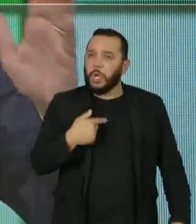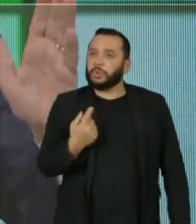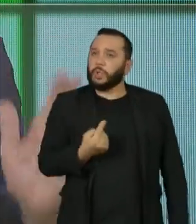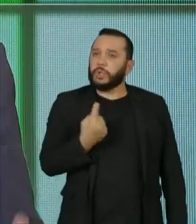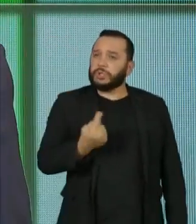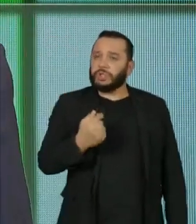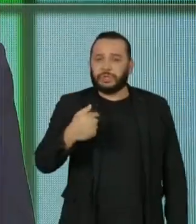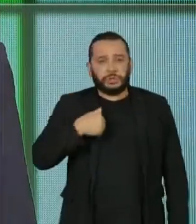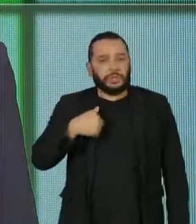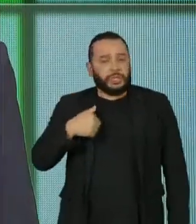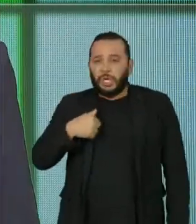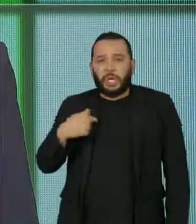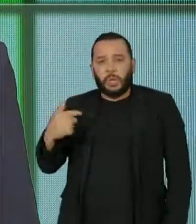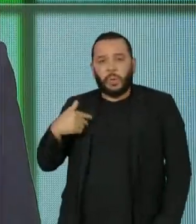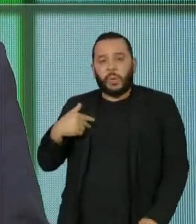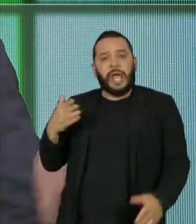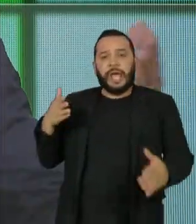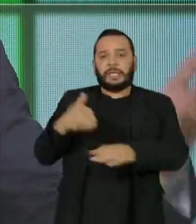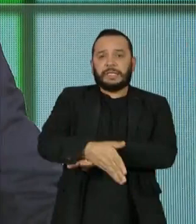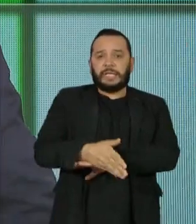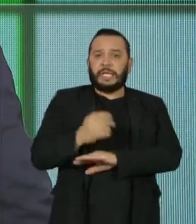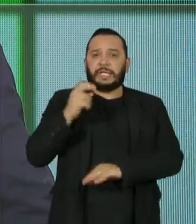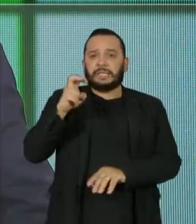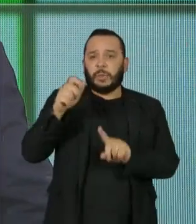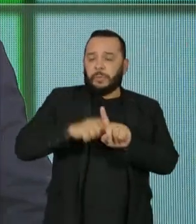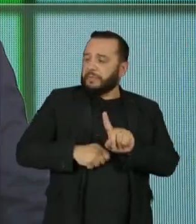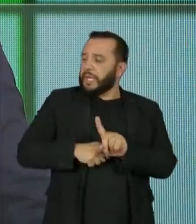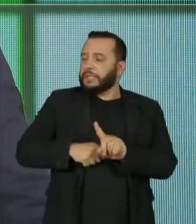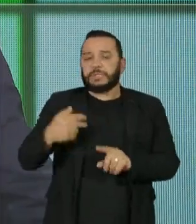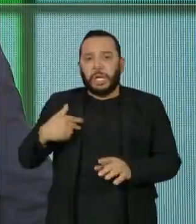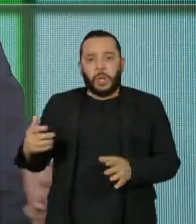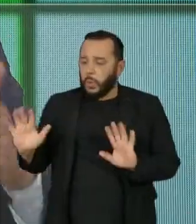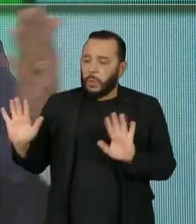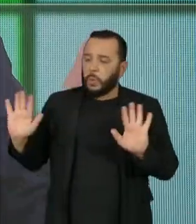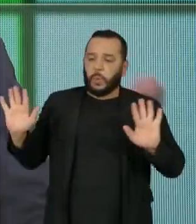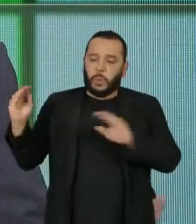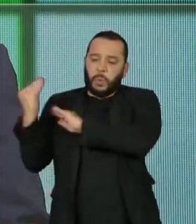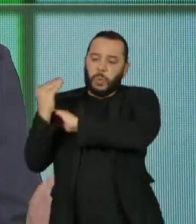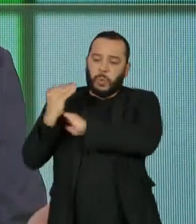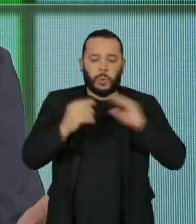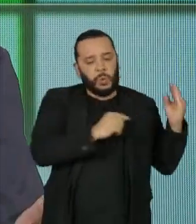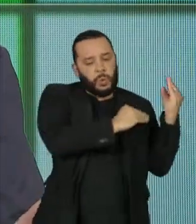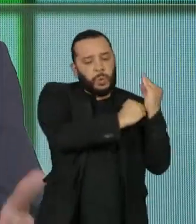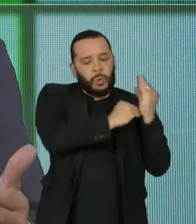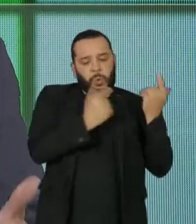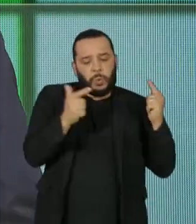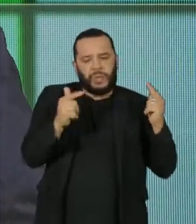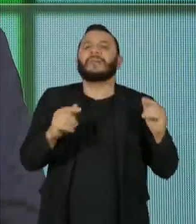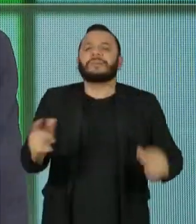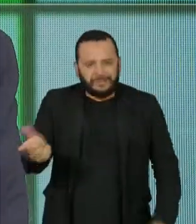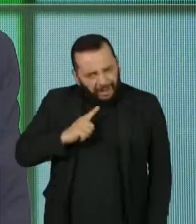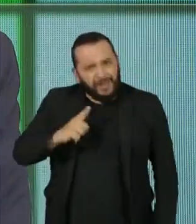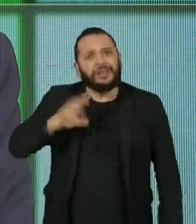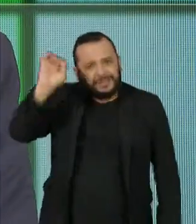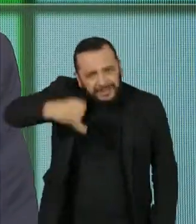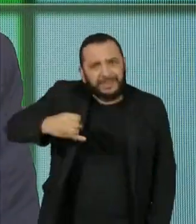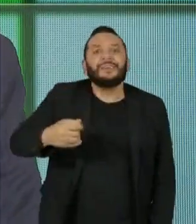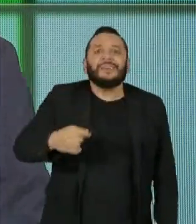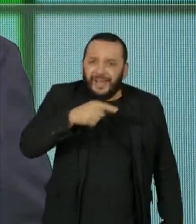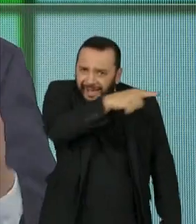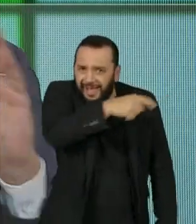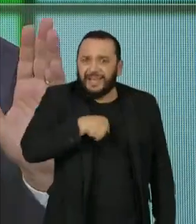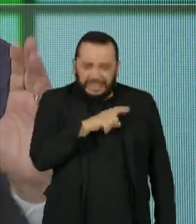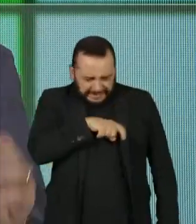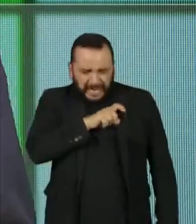vice, assumia cinco meses. Ele foi secretário do Dória. A maior parte dessas maldades aconteceu na secretaria